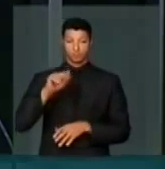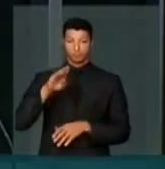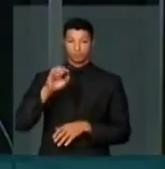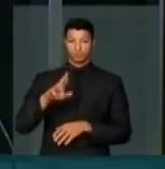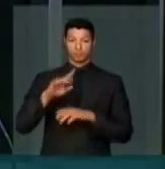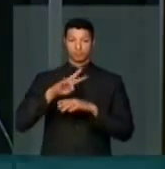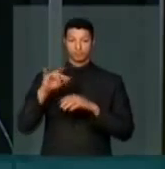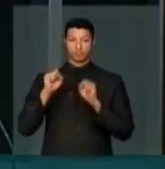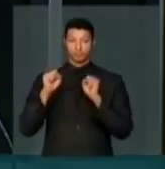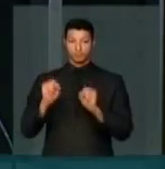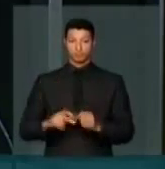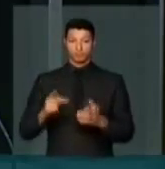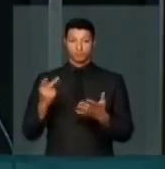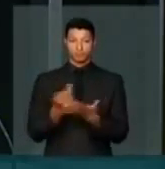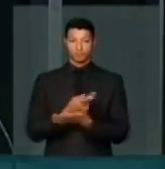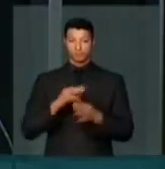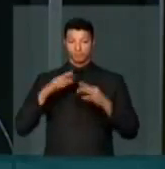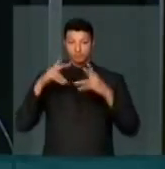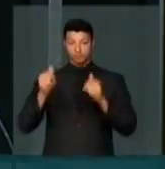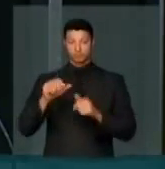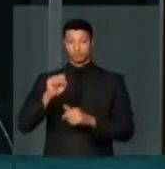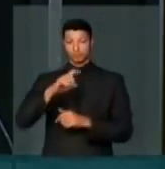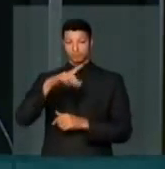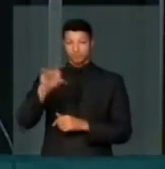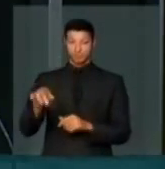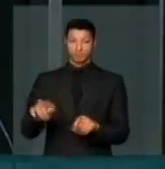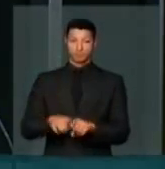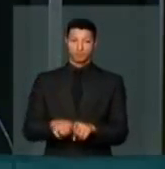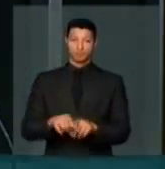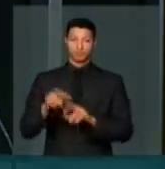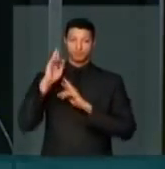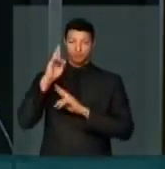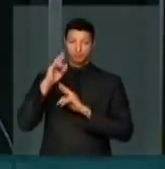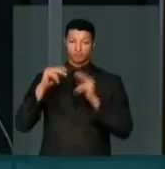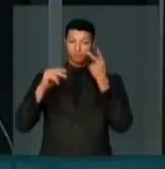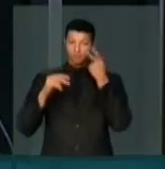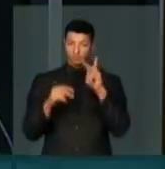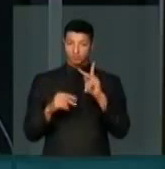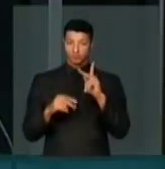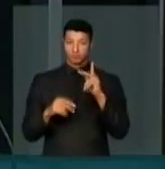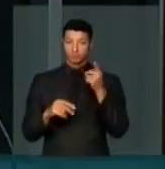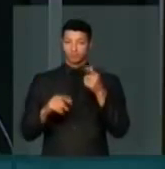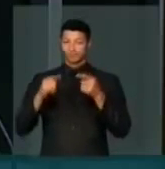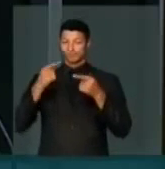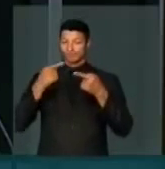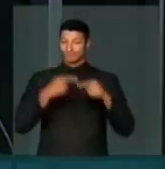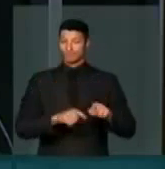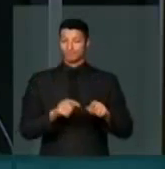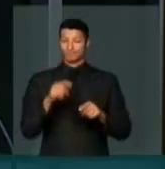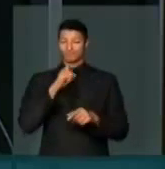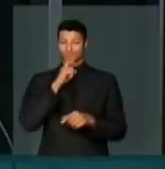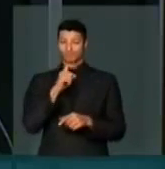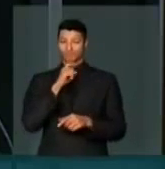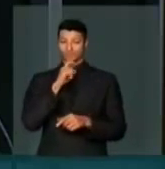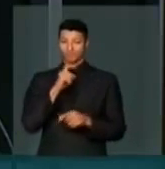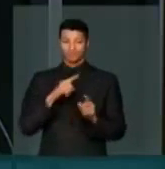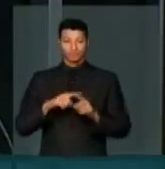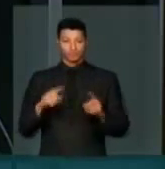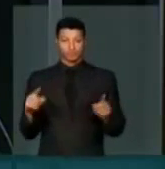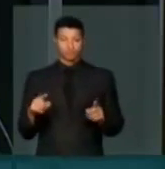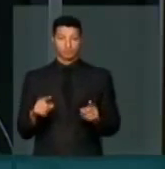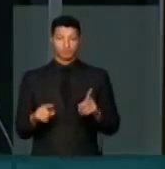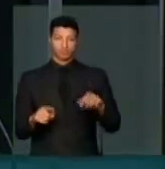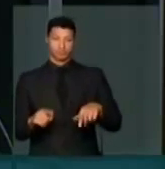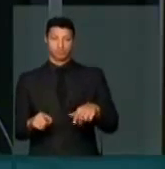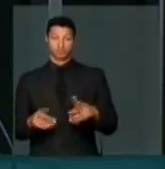ela vai poder acontecer em toda a sessão, espero que para não desconforto de ninguém, mas